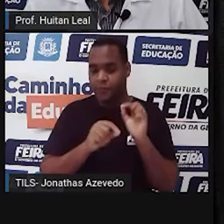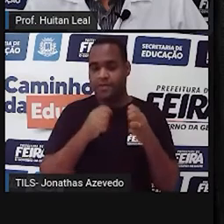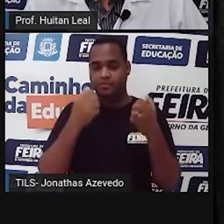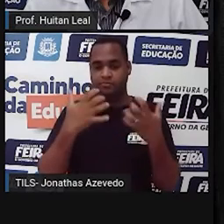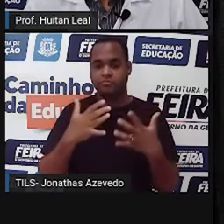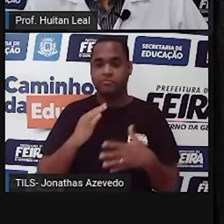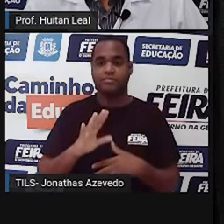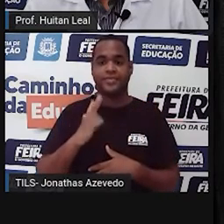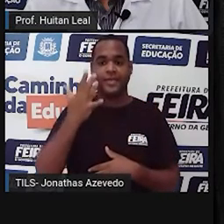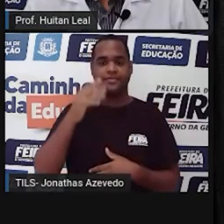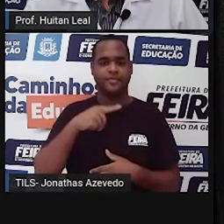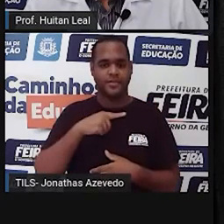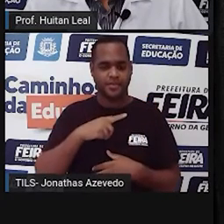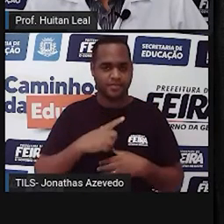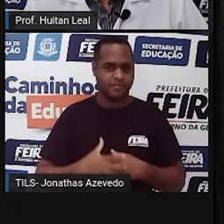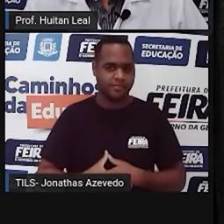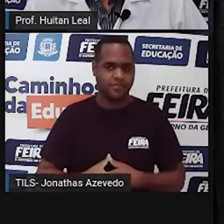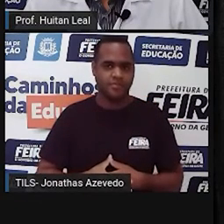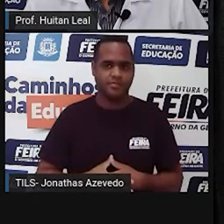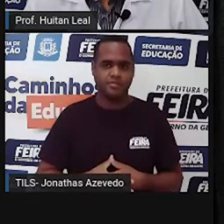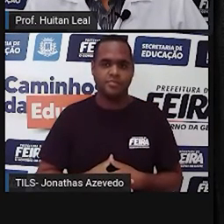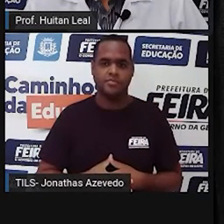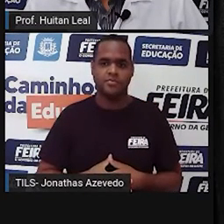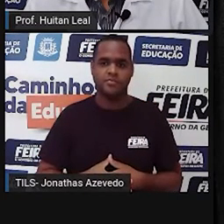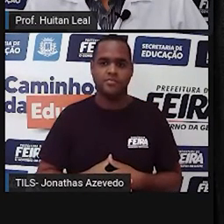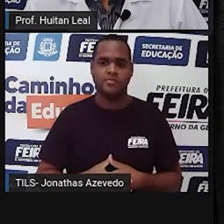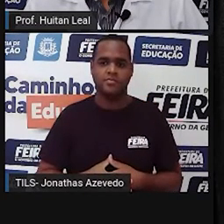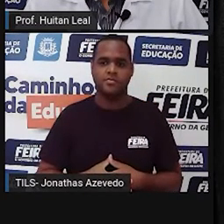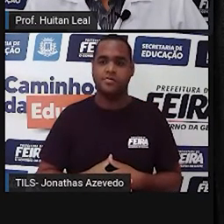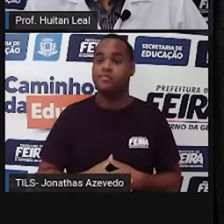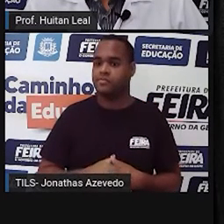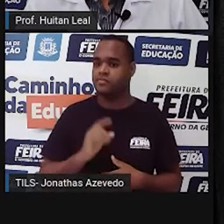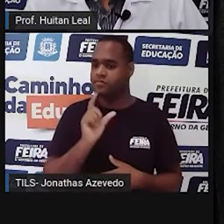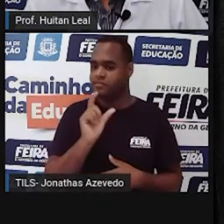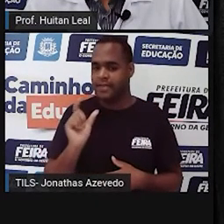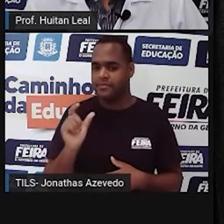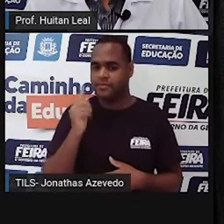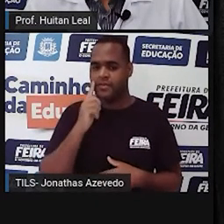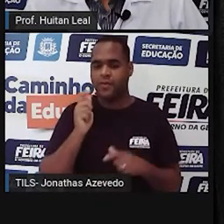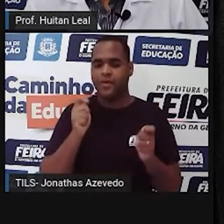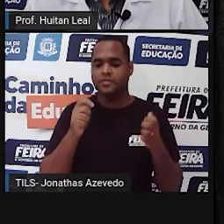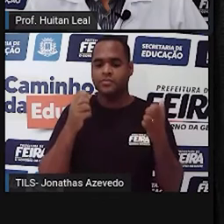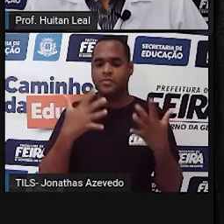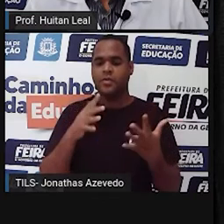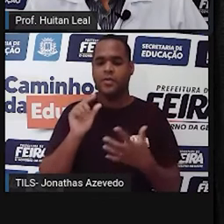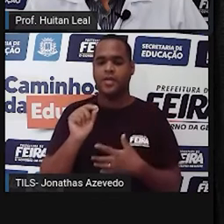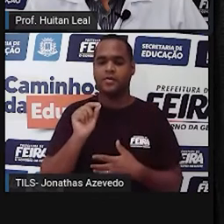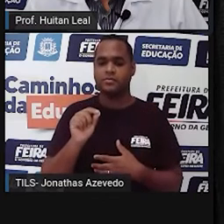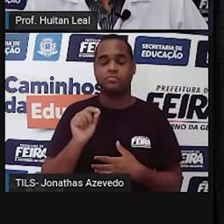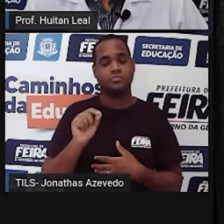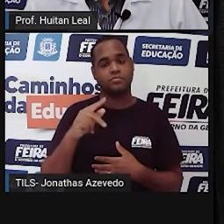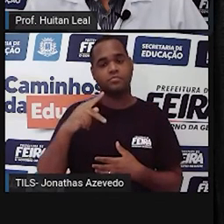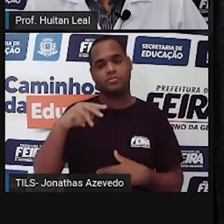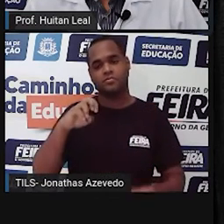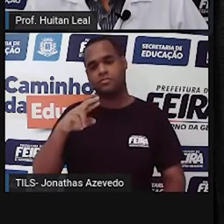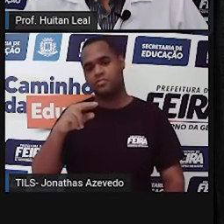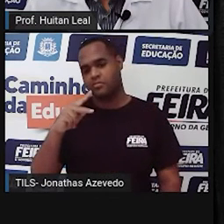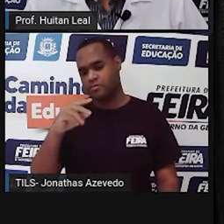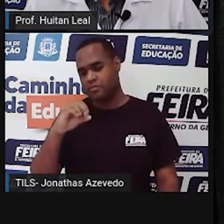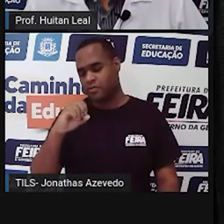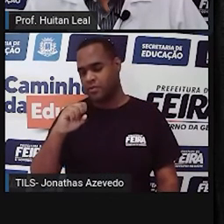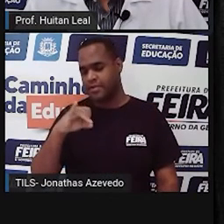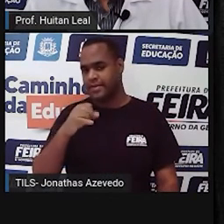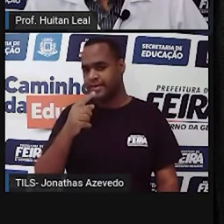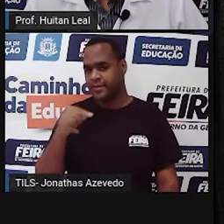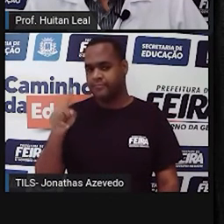escrito. Então, esses elementos vinhos, essas palavrinhas são chamadas de preposição, porque elas servem para quê?